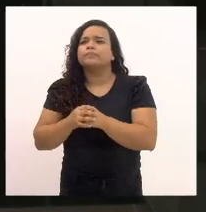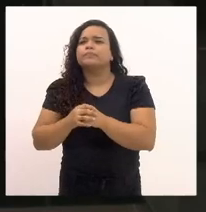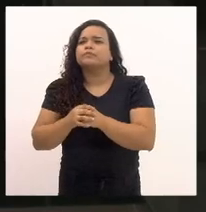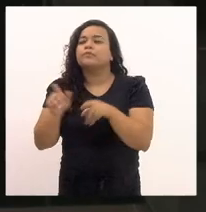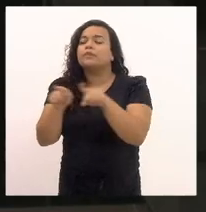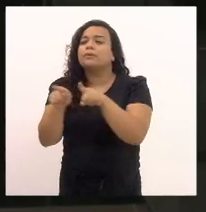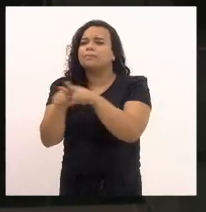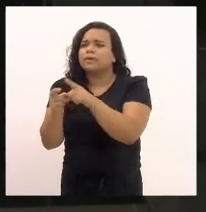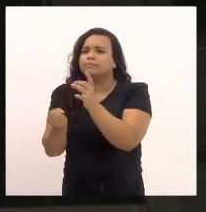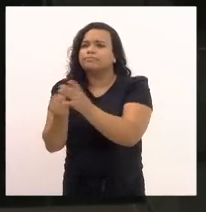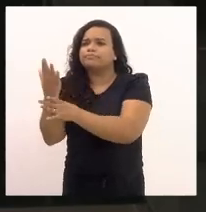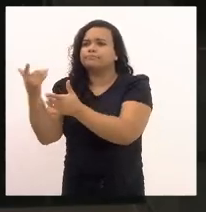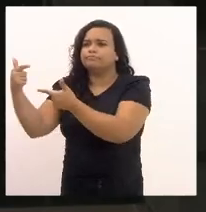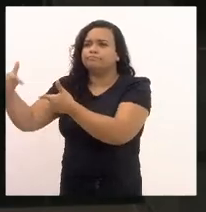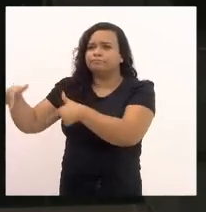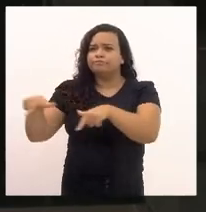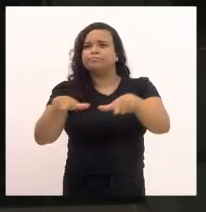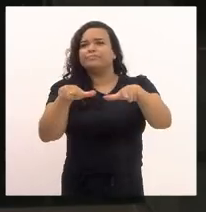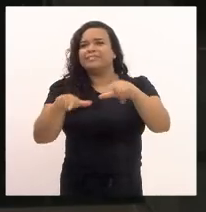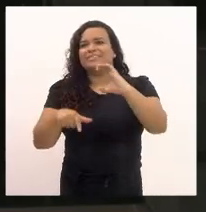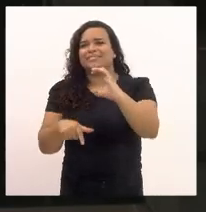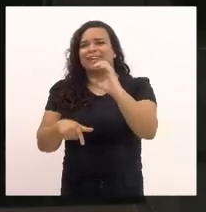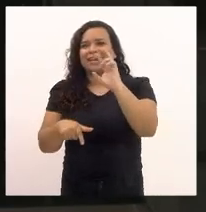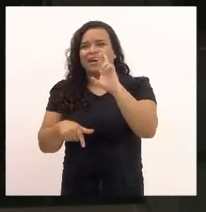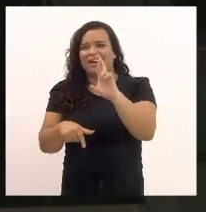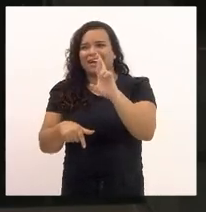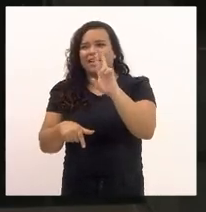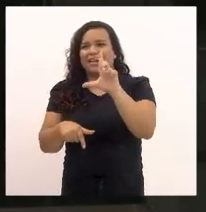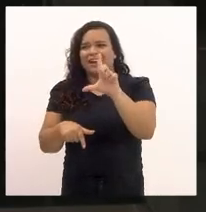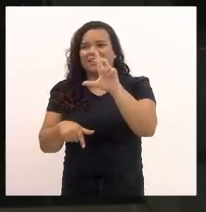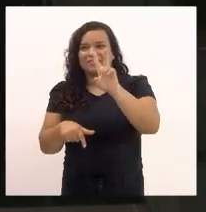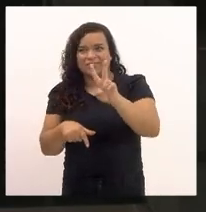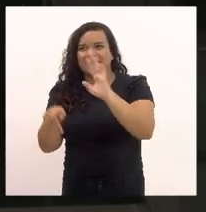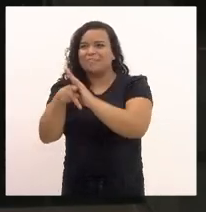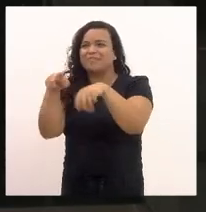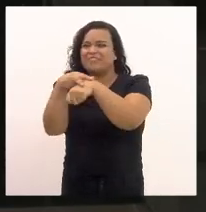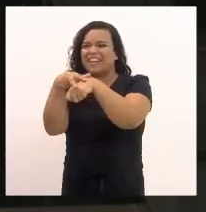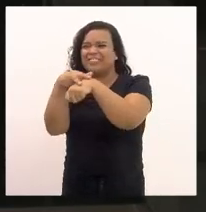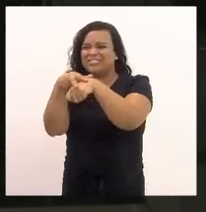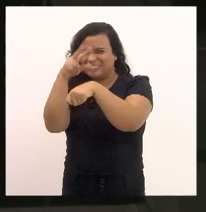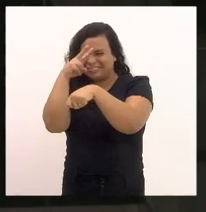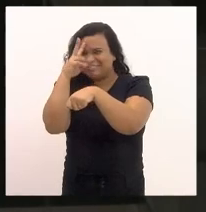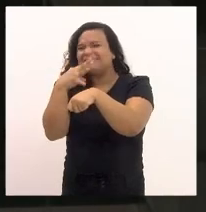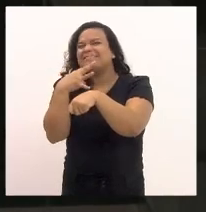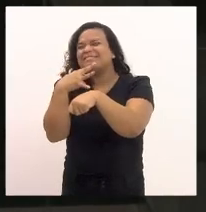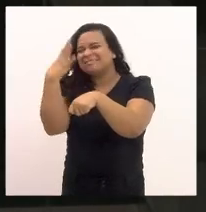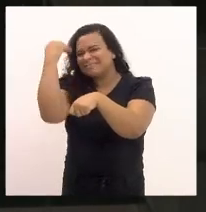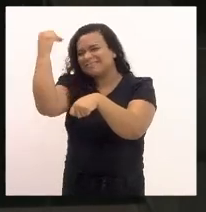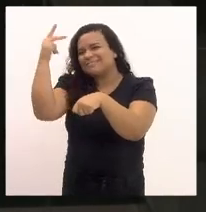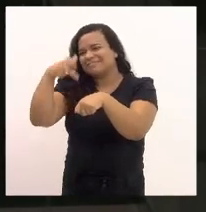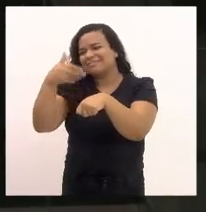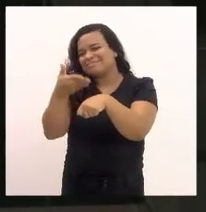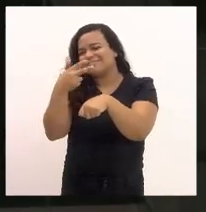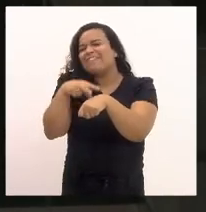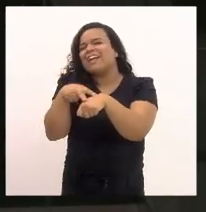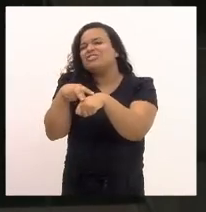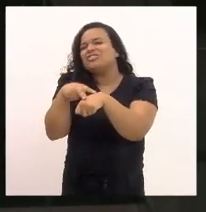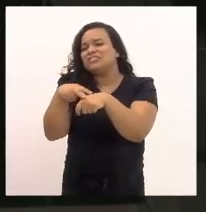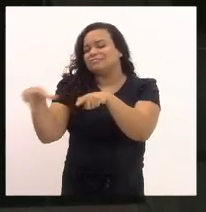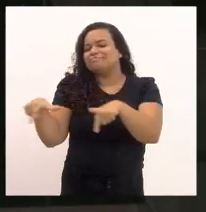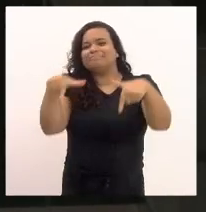emissão do CRLV, o popular verdinho. E